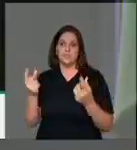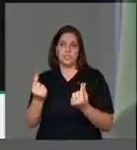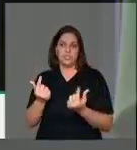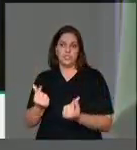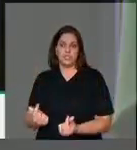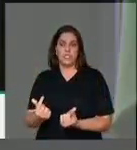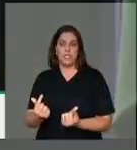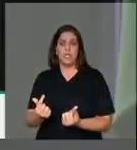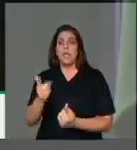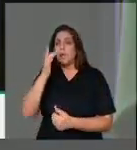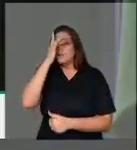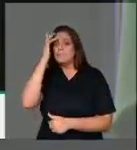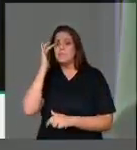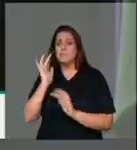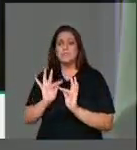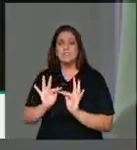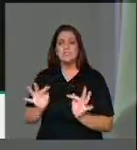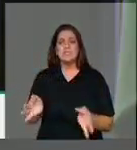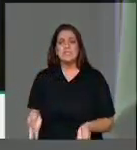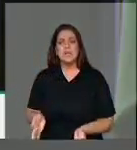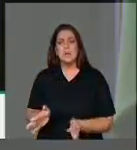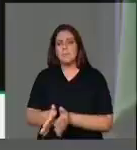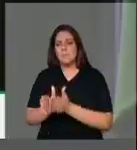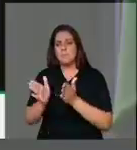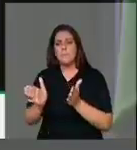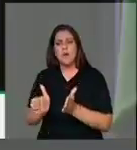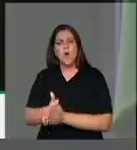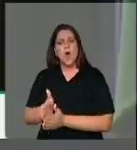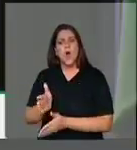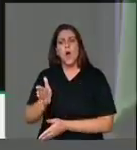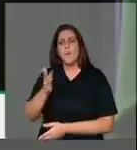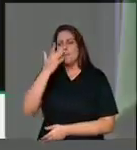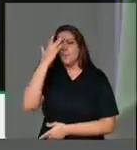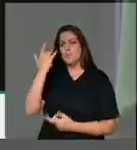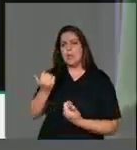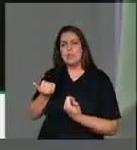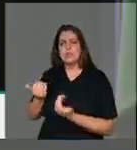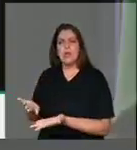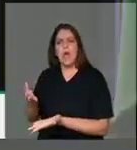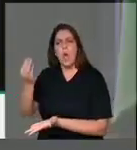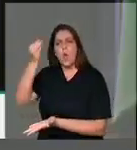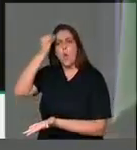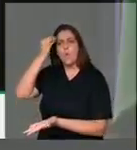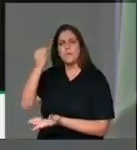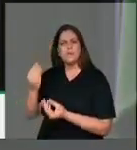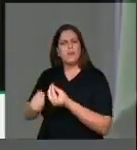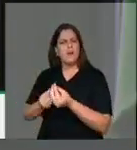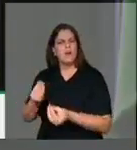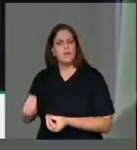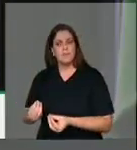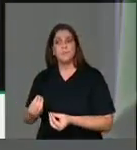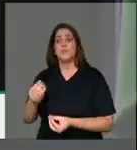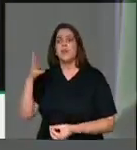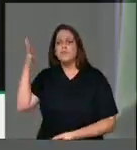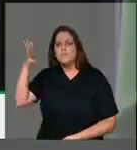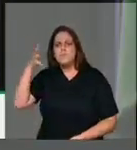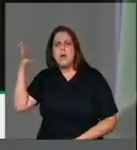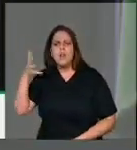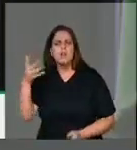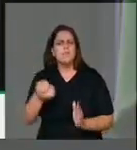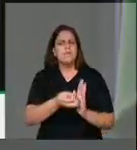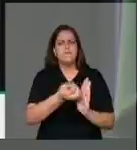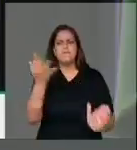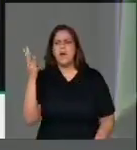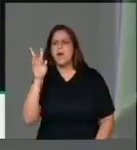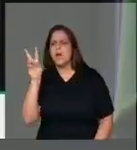das pessoas mais humildes, mais pobres. Lá a gente teve dezenas, eu acho, de palestrantes